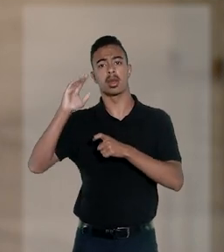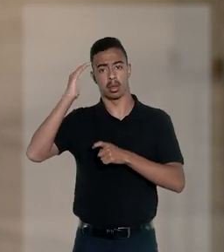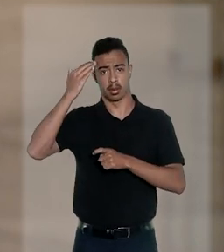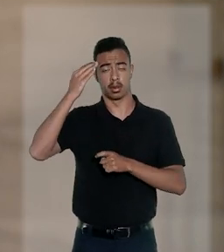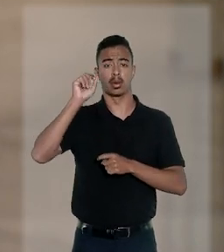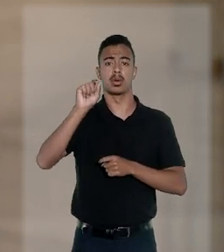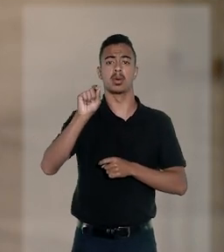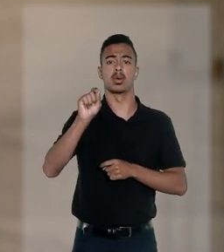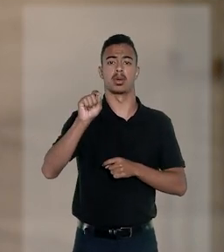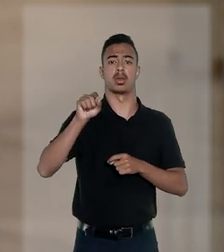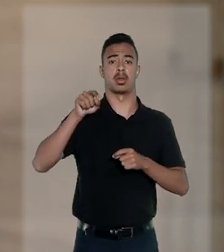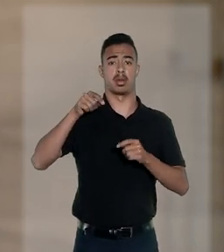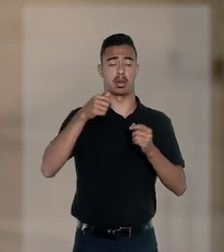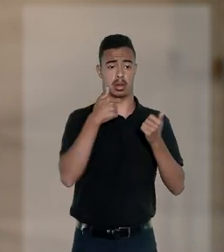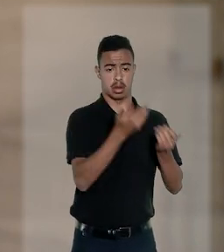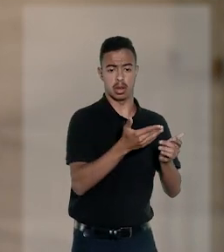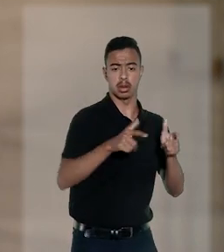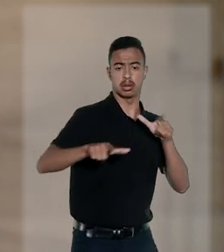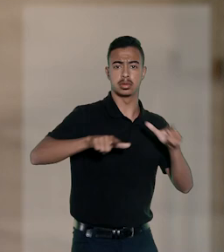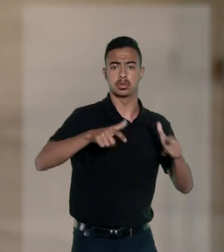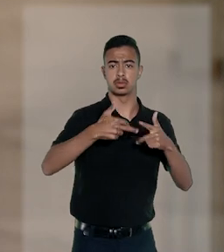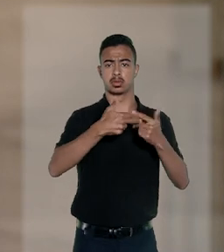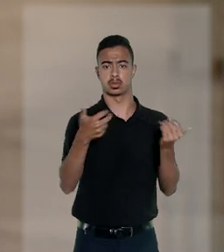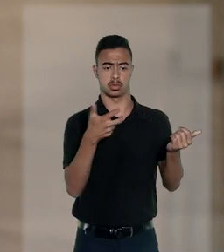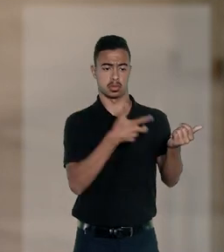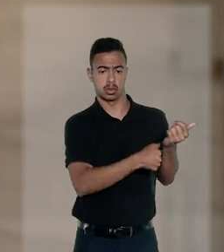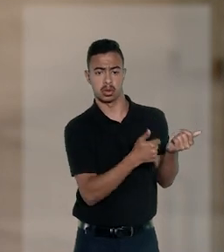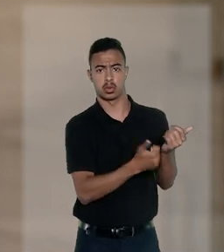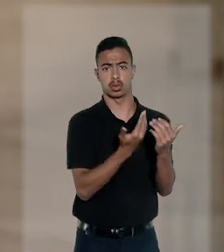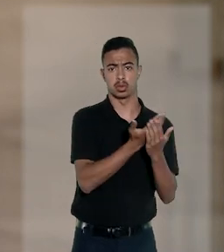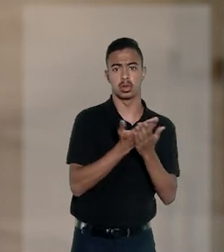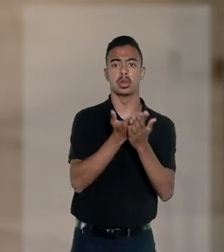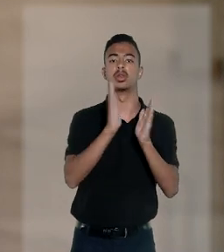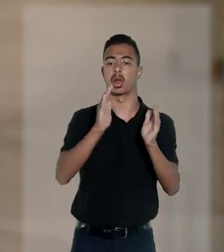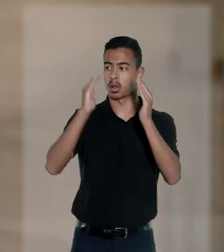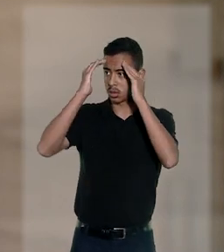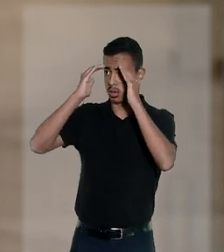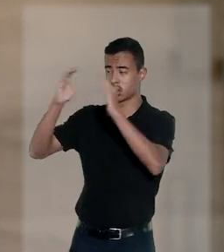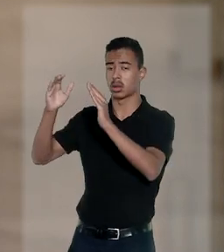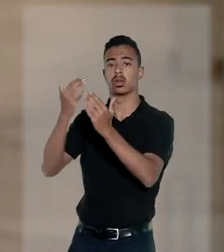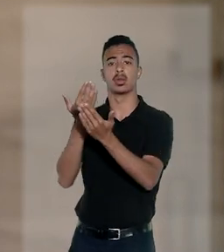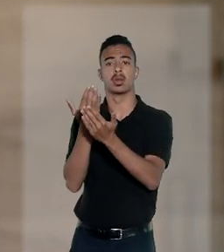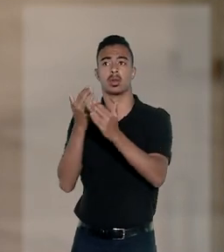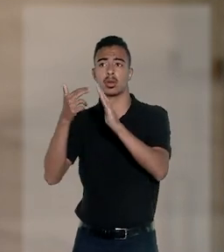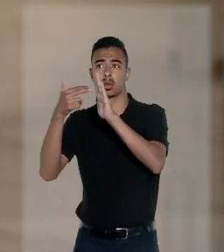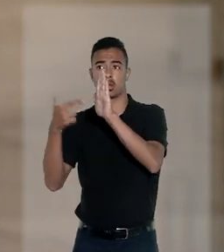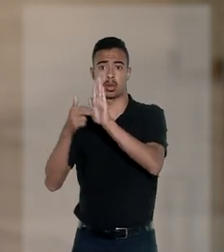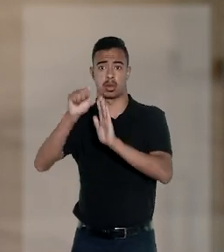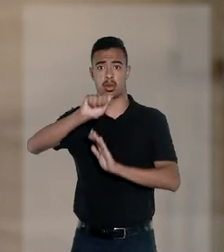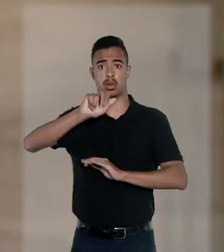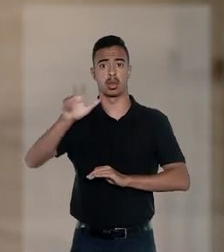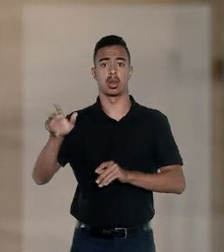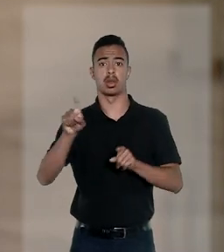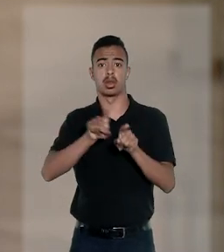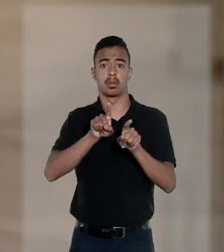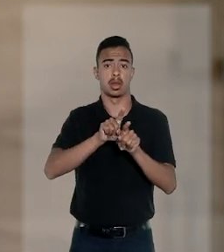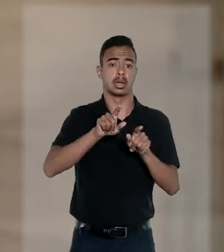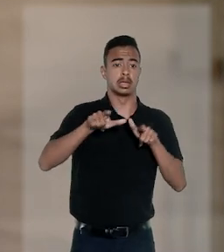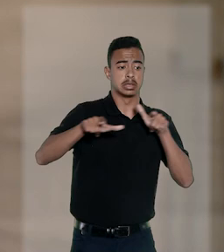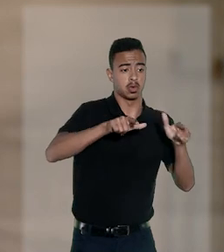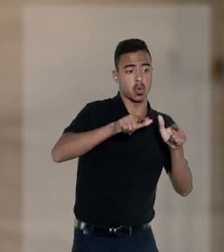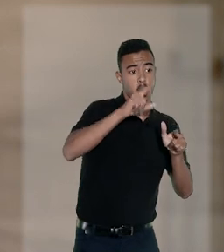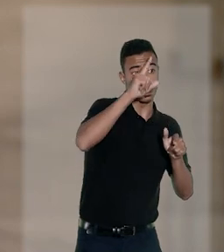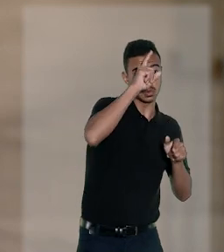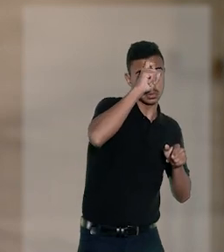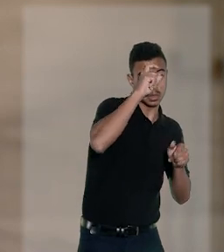hospitalar em que é prestado o serviço de anestesiologia já atende às normas da Anvisa. Não podendo se confundir o conceito de